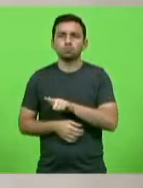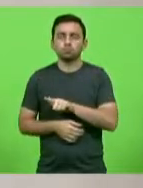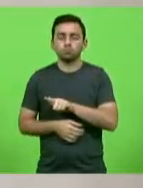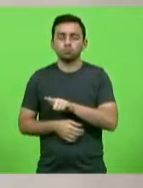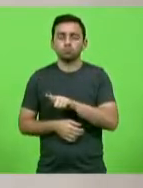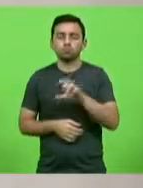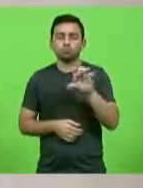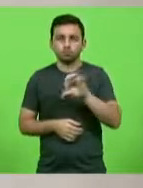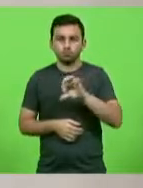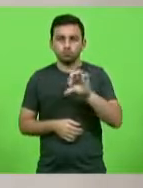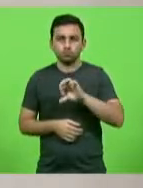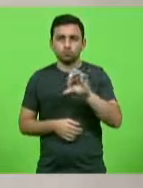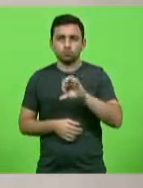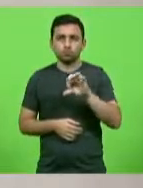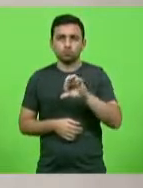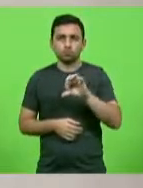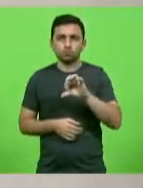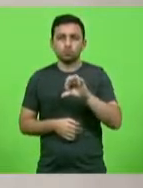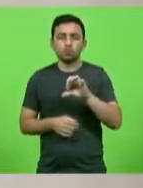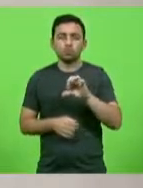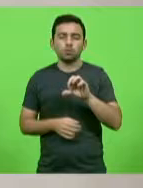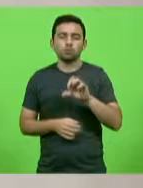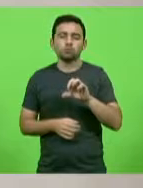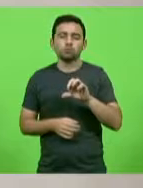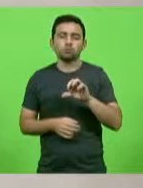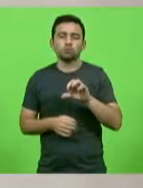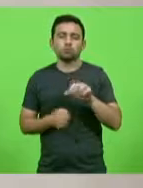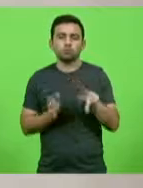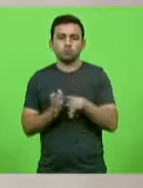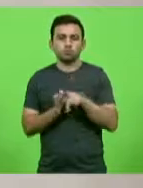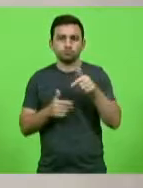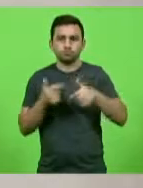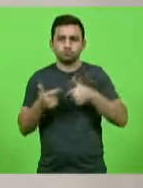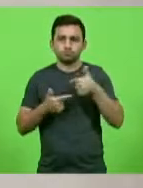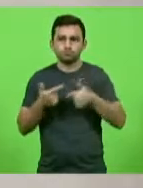Clube Earthwork. Em votação.